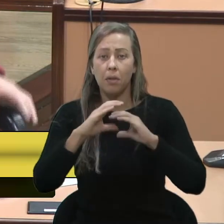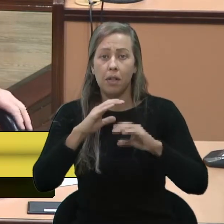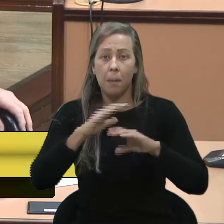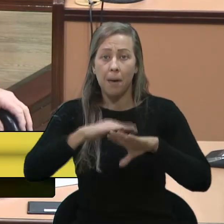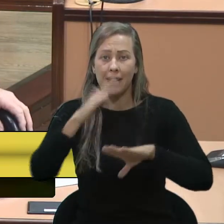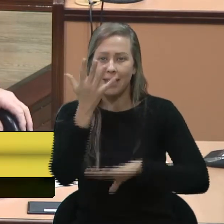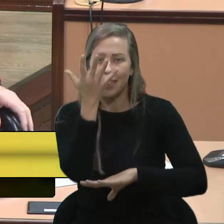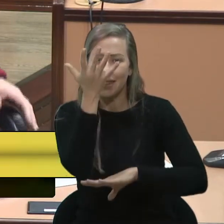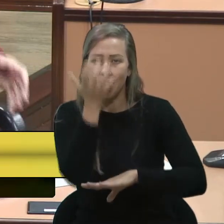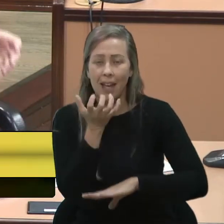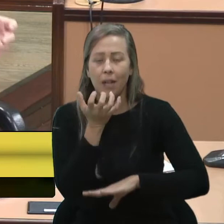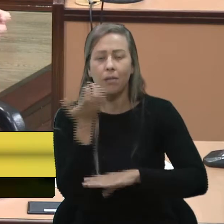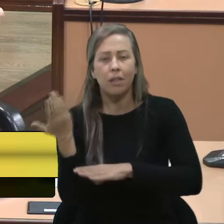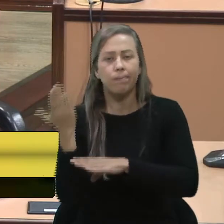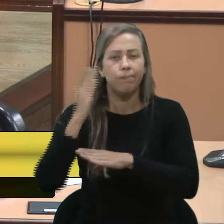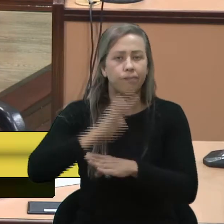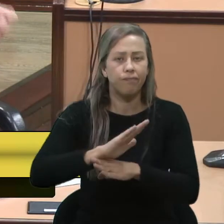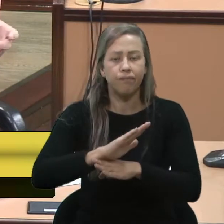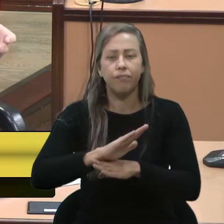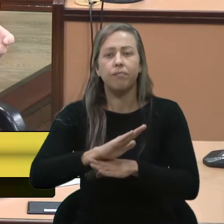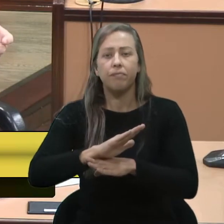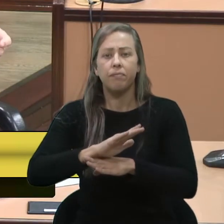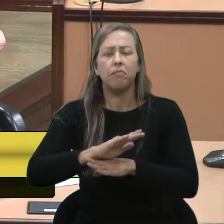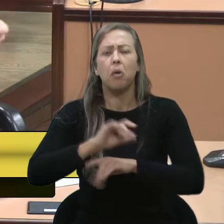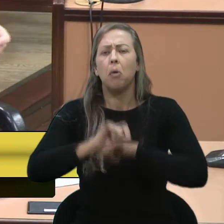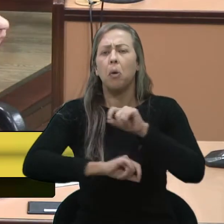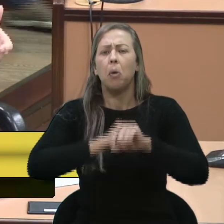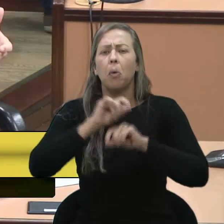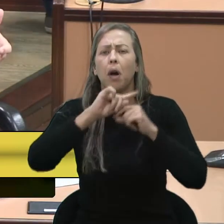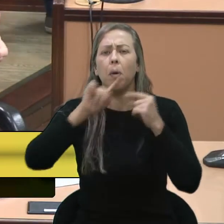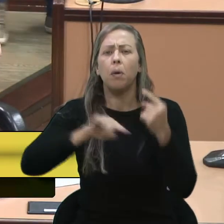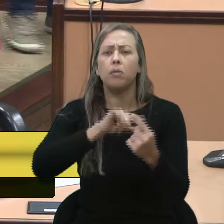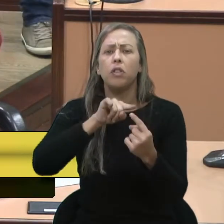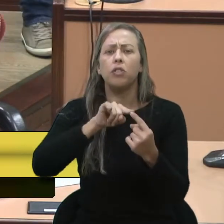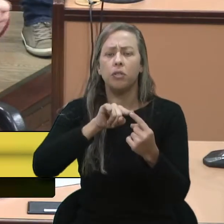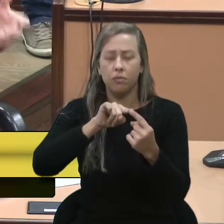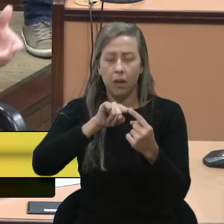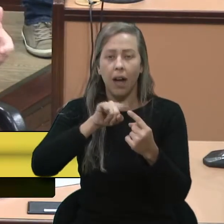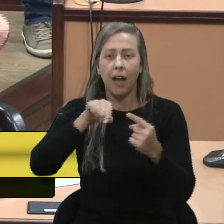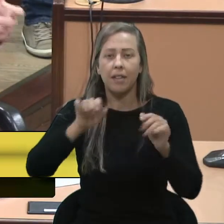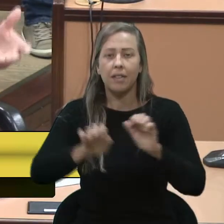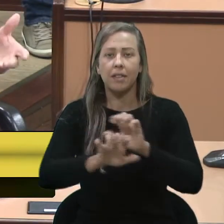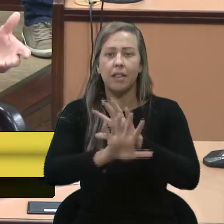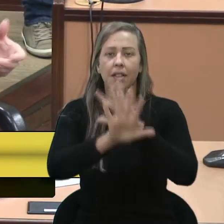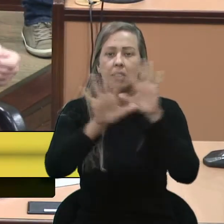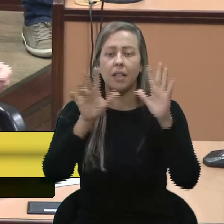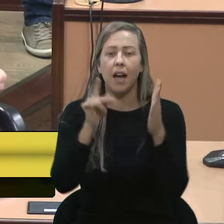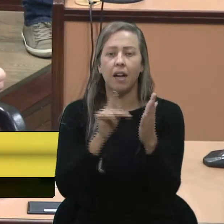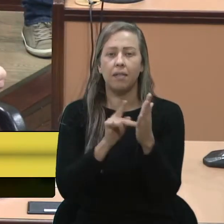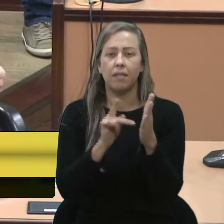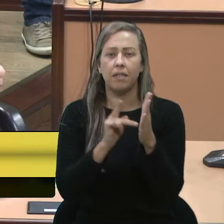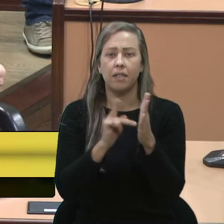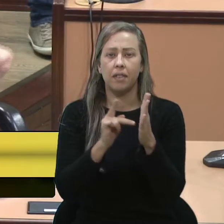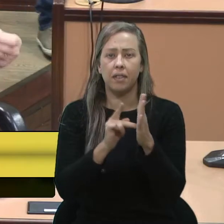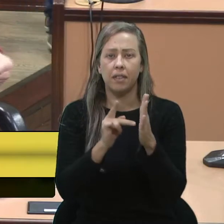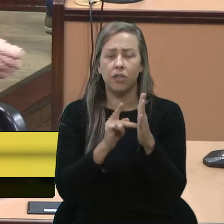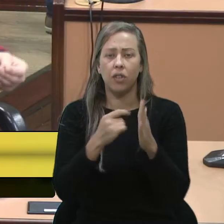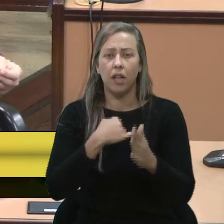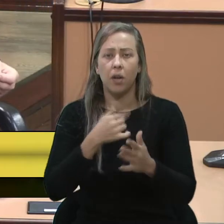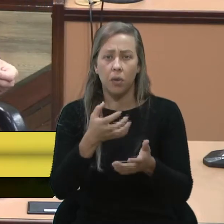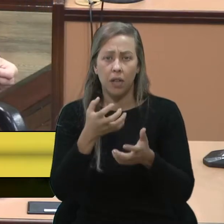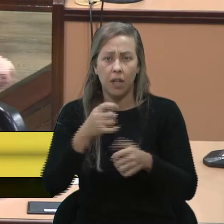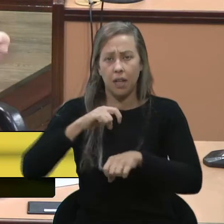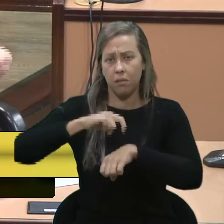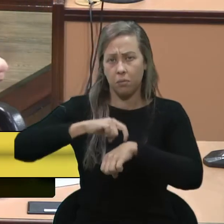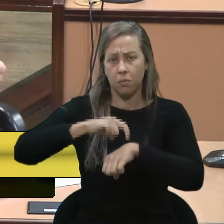seriedade, com o intuito de, justamente, esclarecer a verdade. Eu gostaria, nesse